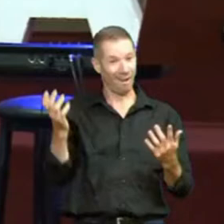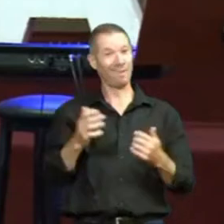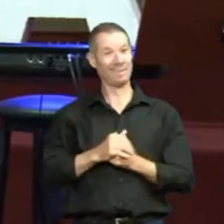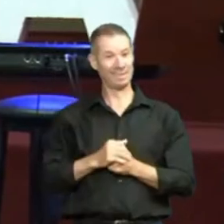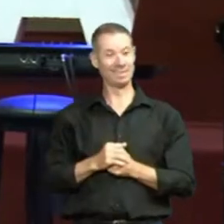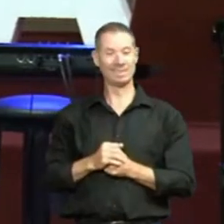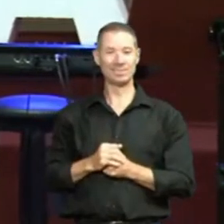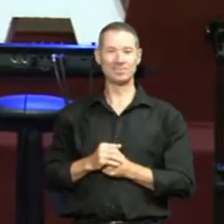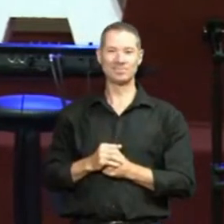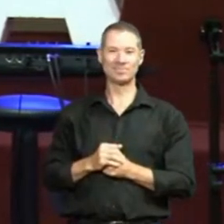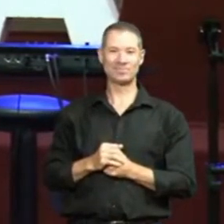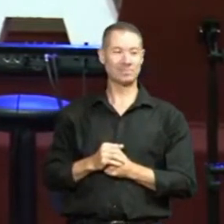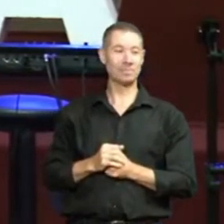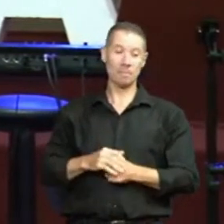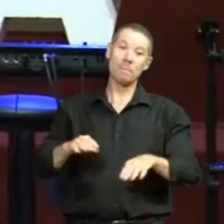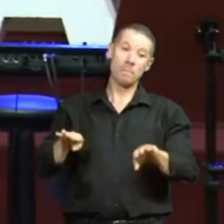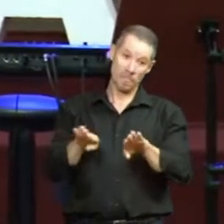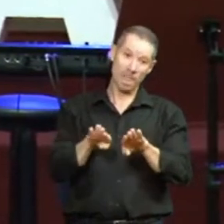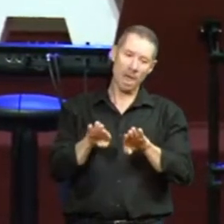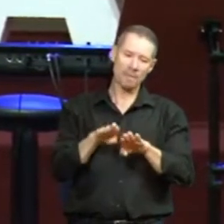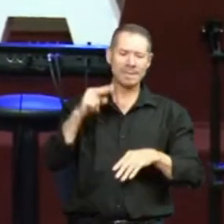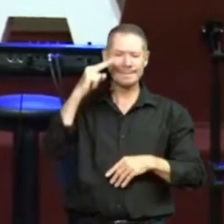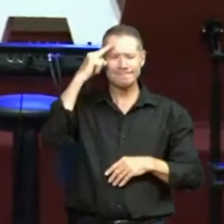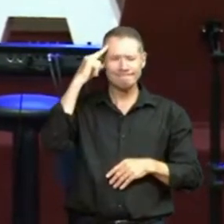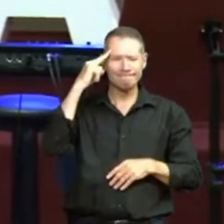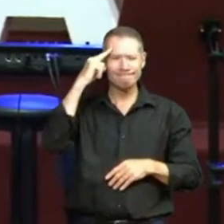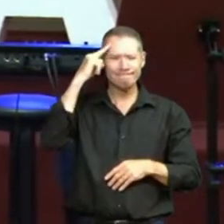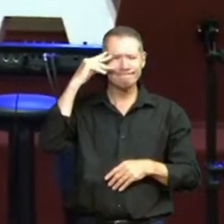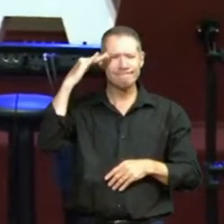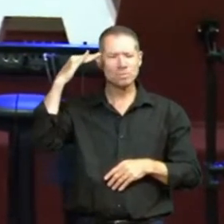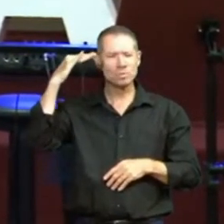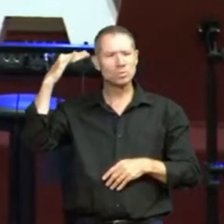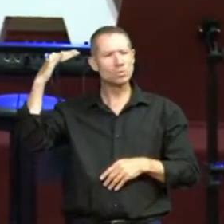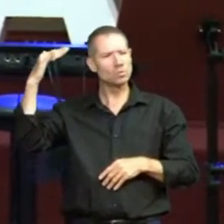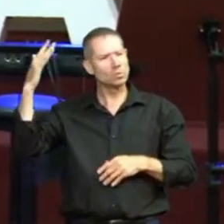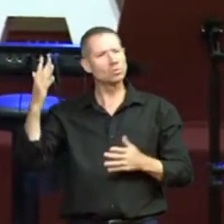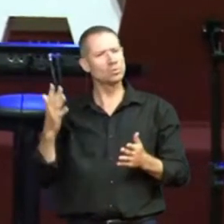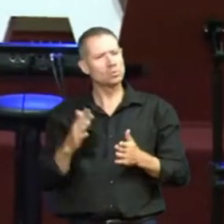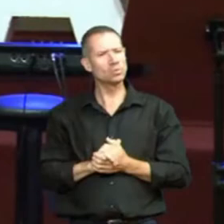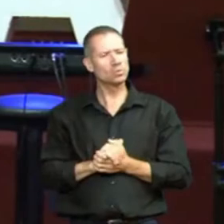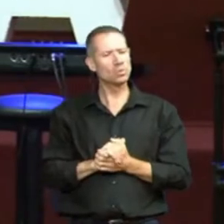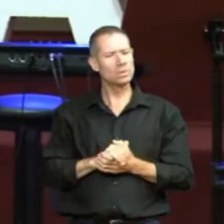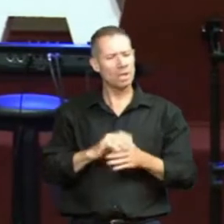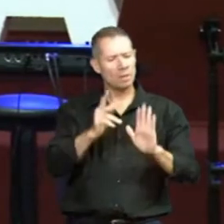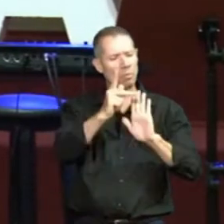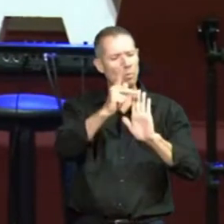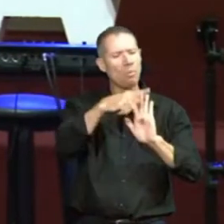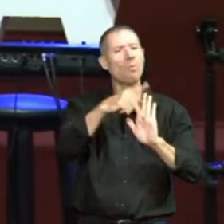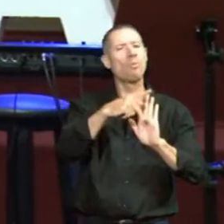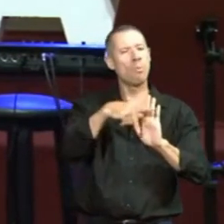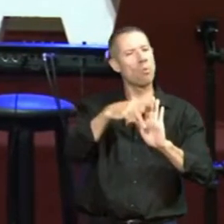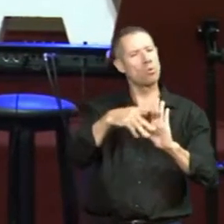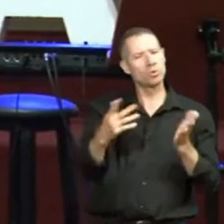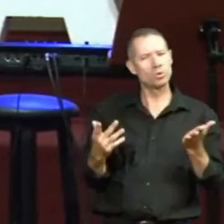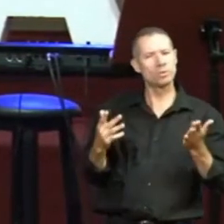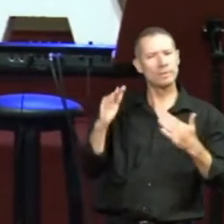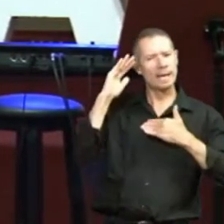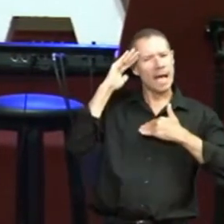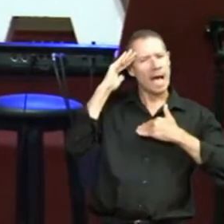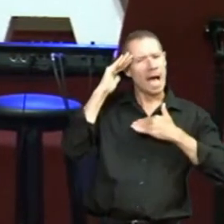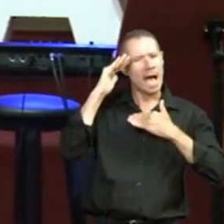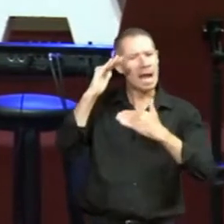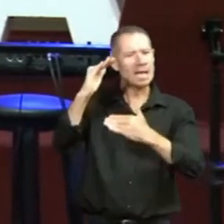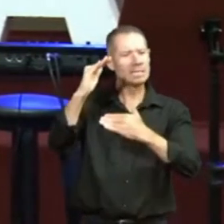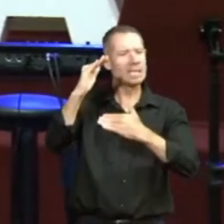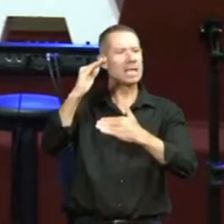E os pastores aqui também têm sonhado, estão engajados junto com a gente nesse projeto. E eu agradeço muito, pastor. Os